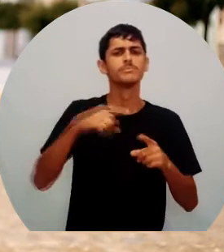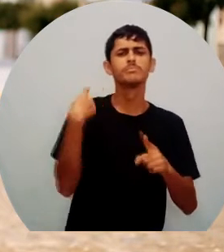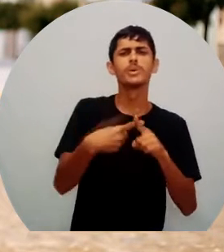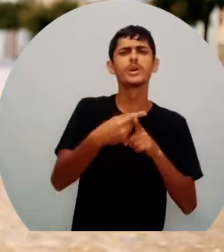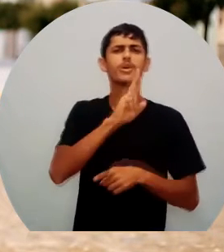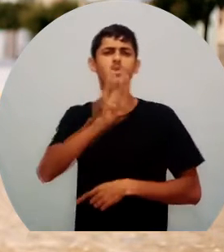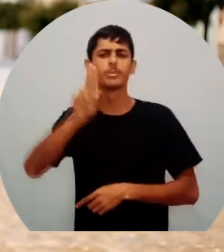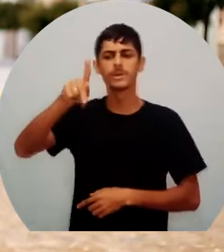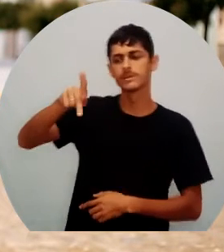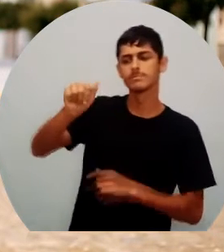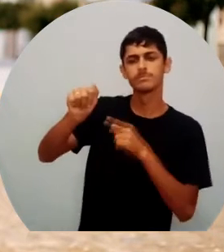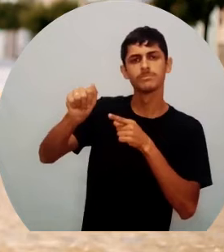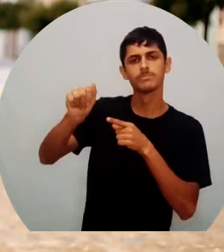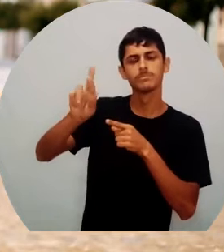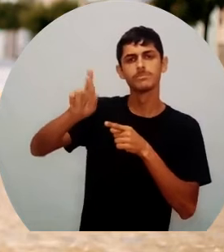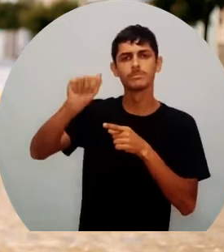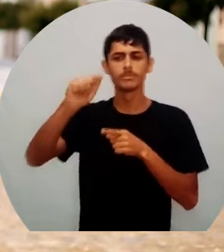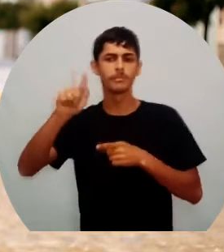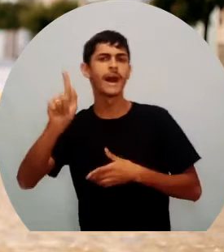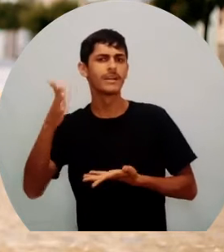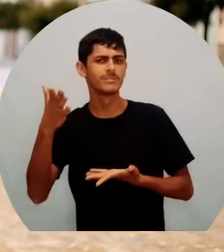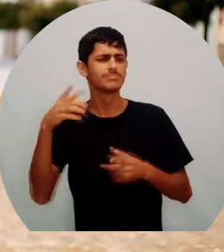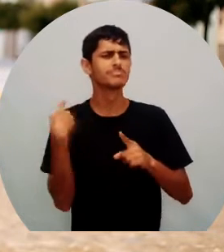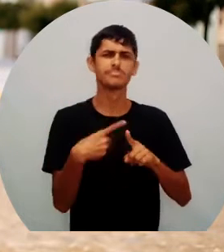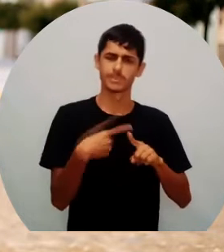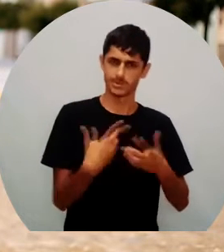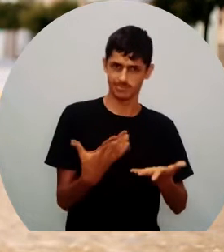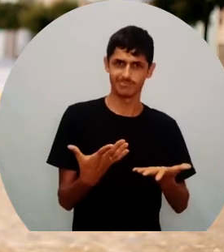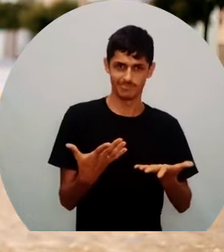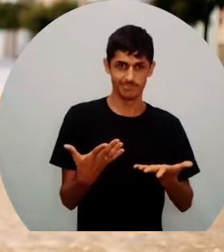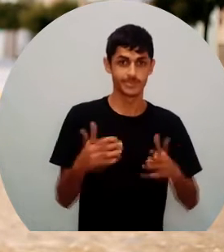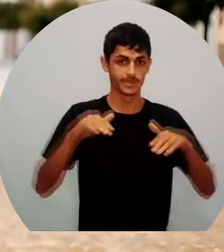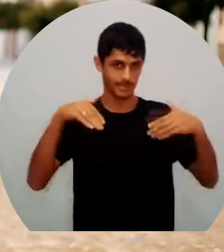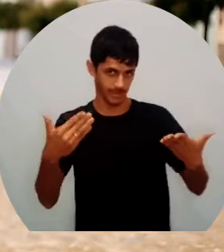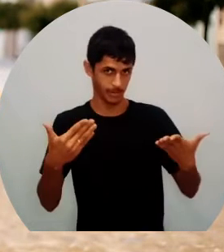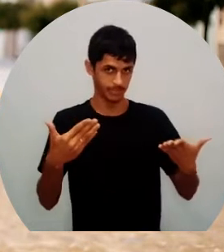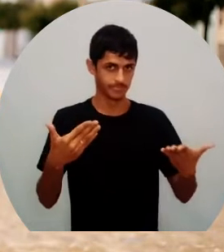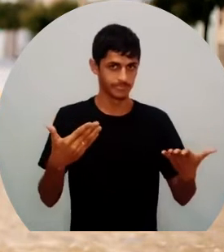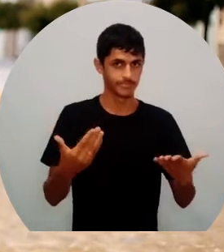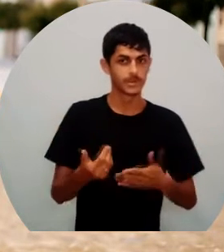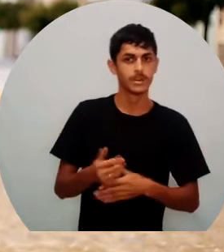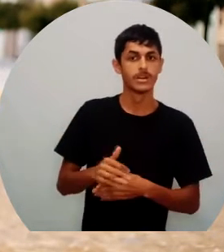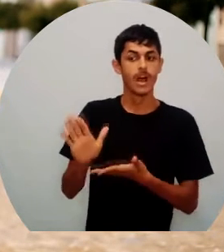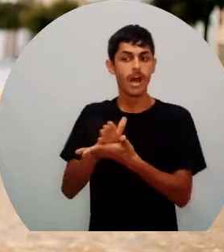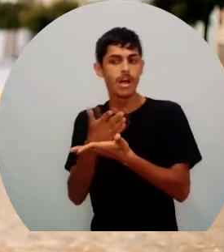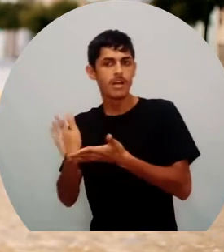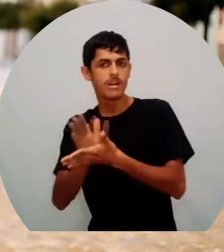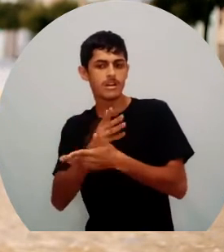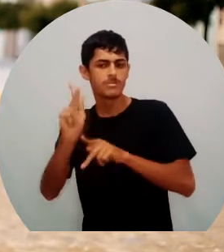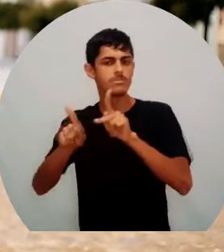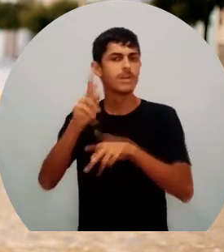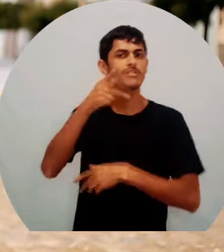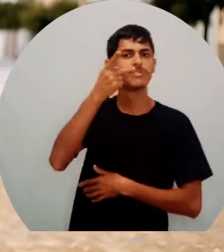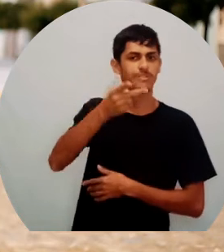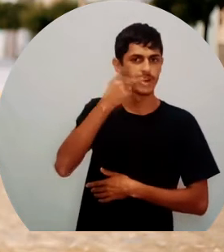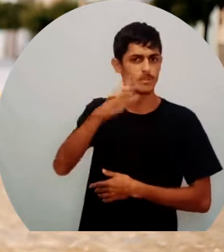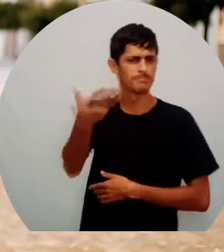conta-se que surgiu ou fugiu da fazenda Damásio, próximo a Poço